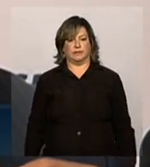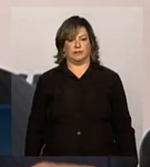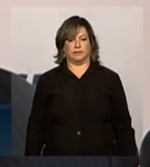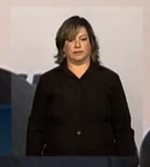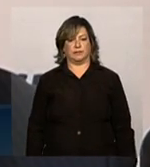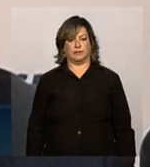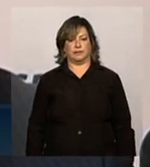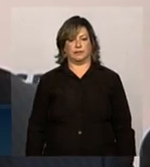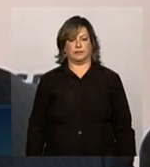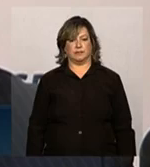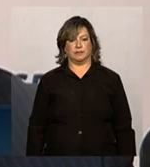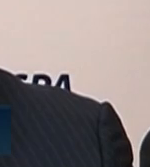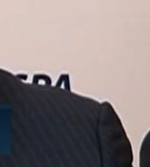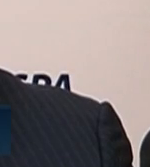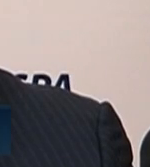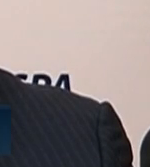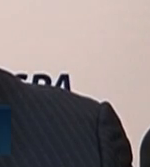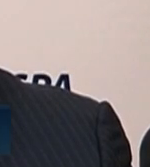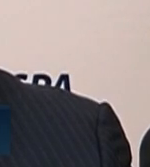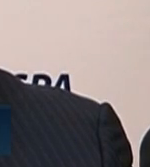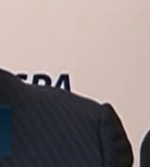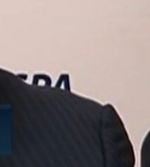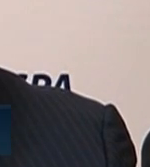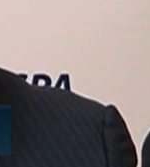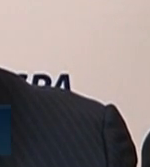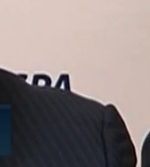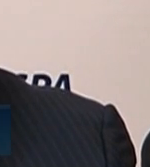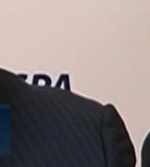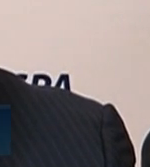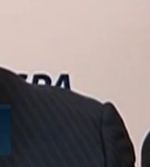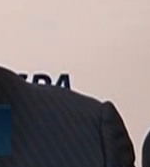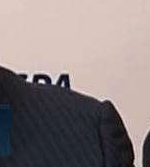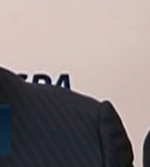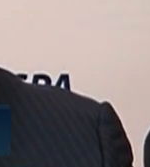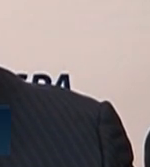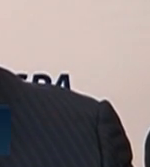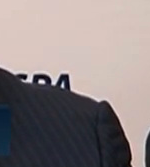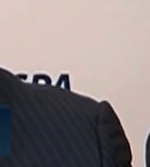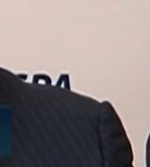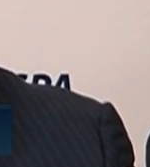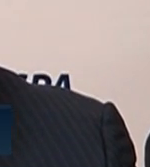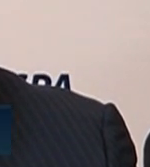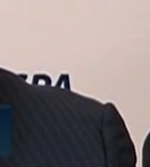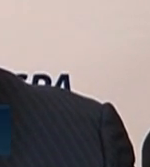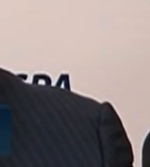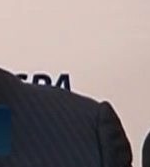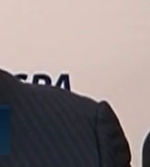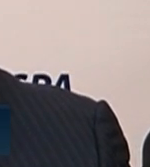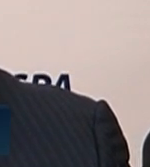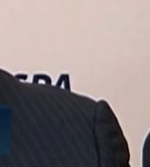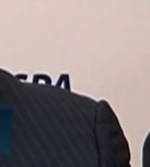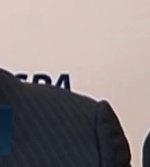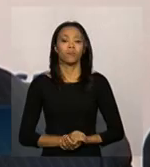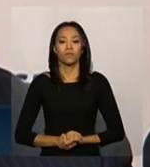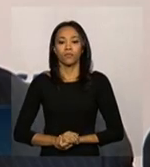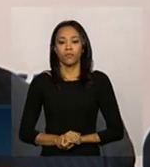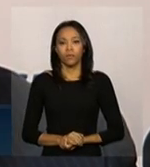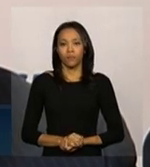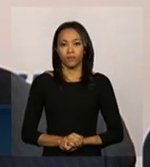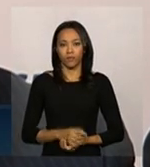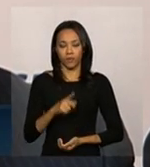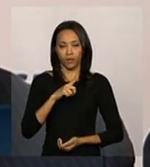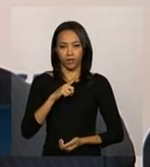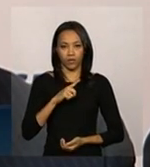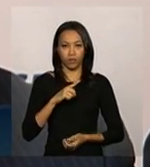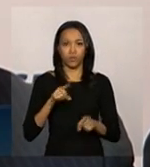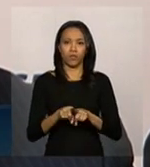611 megawatts de potência, cada turbina, o que leva a casa de força a ter 11 mil megawatts. E temos